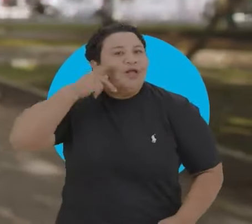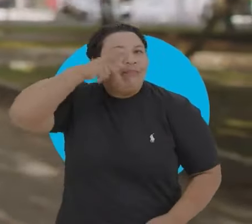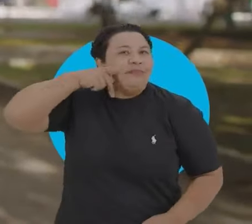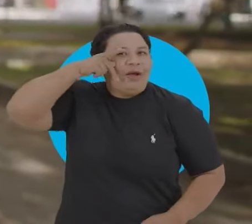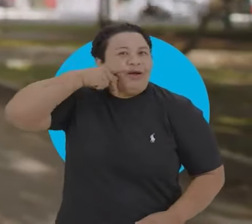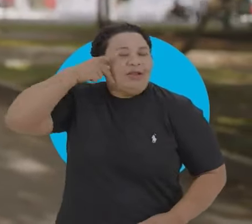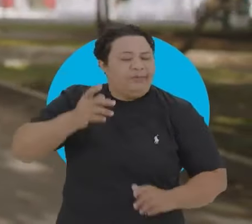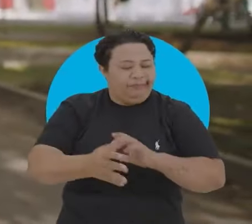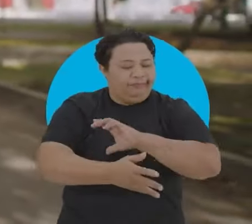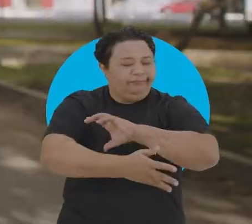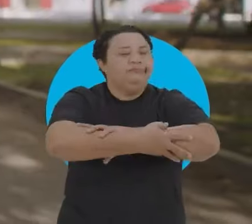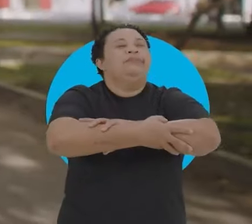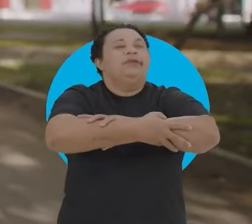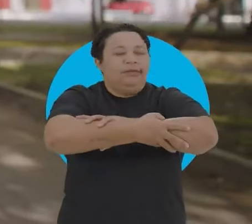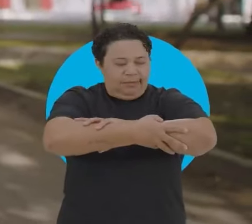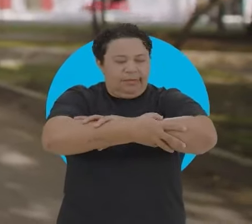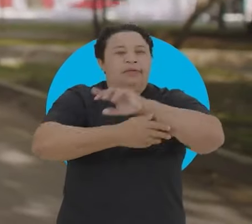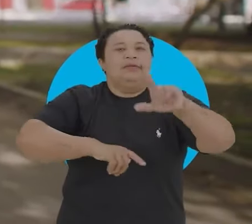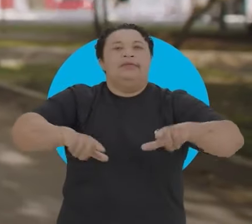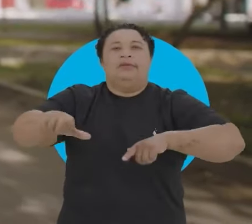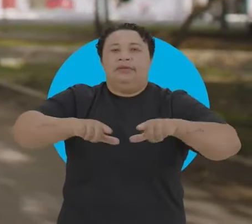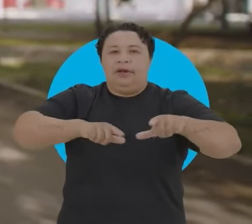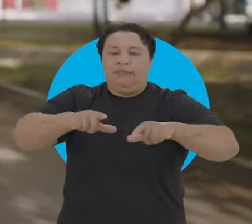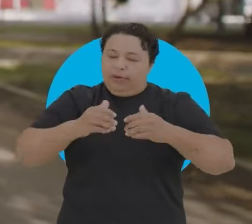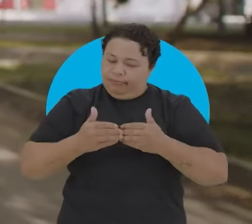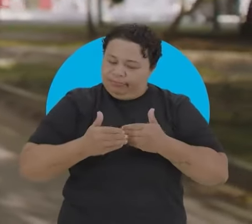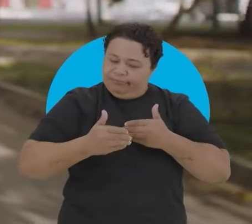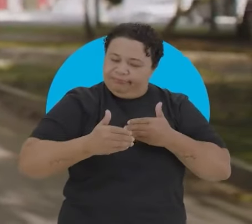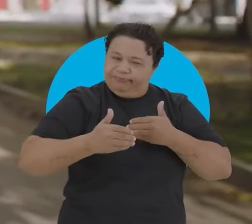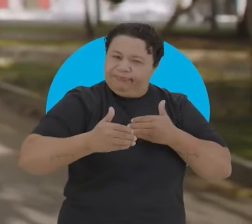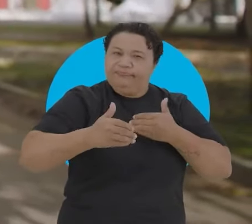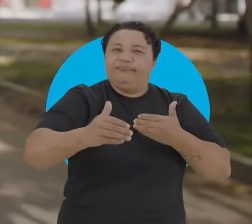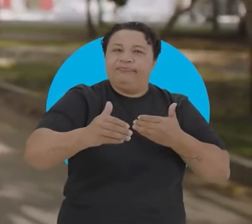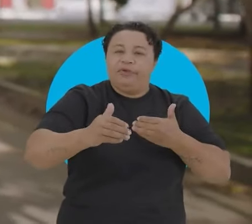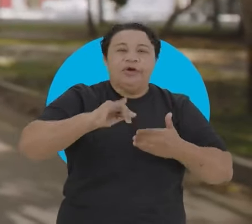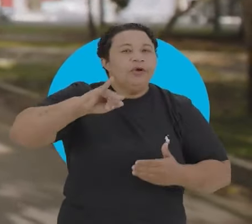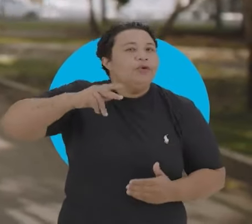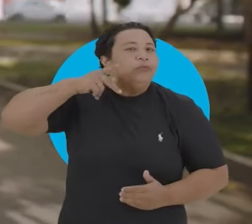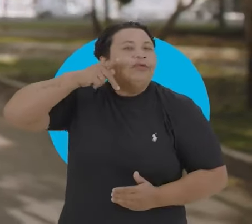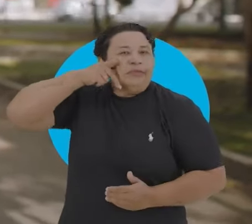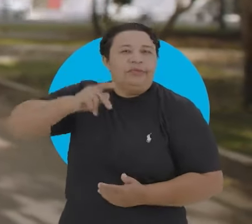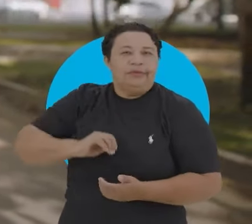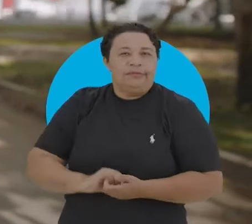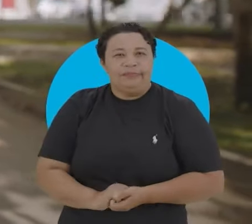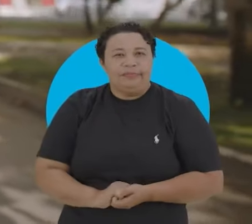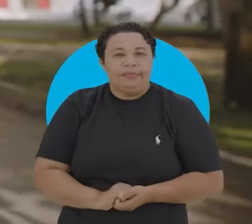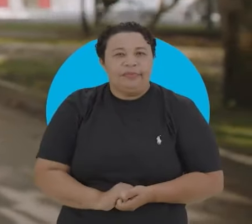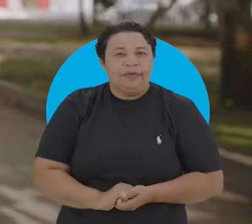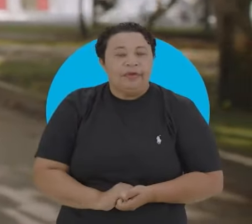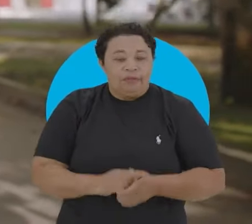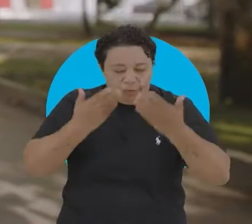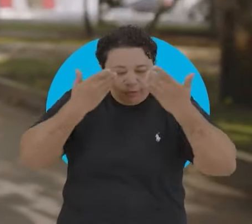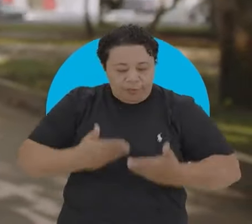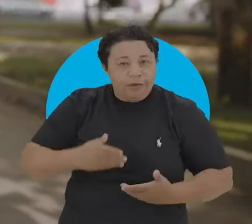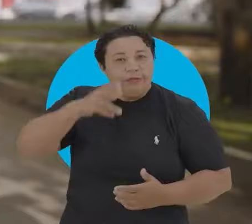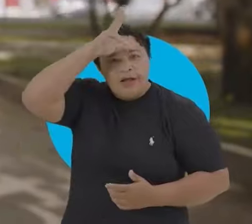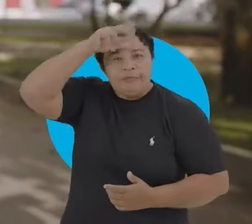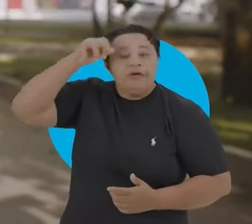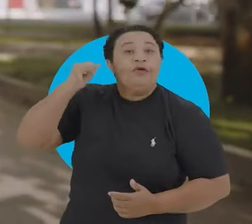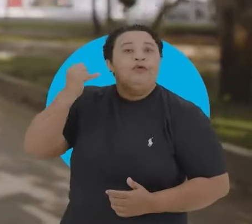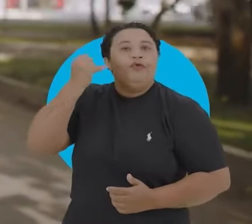Paraíba é o nosso grande aliado nesse trabalho que estamos realizando por João Pessoa Comigo na